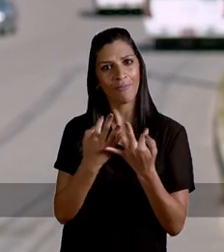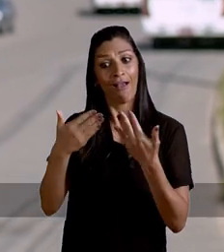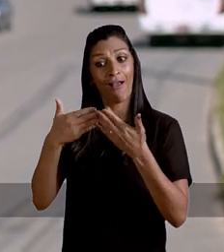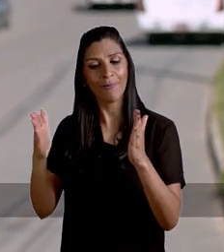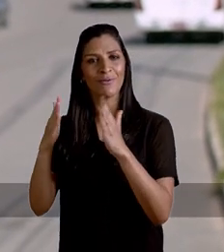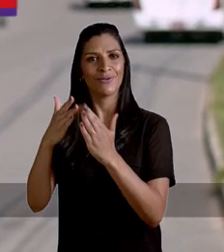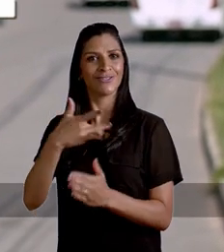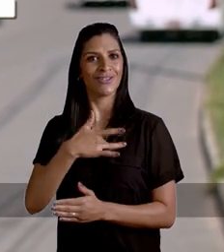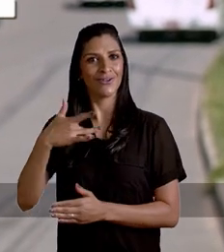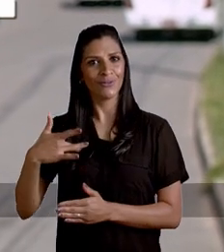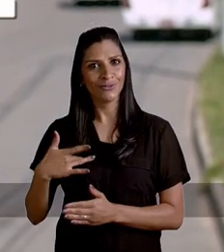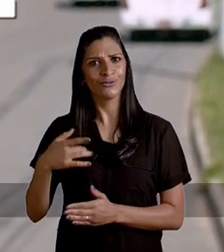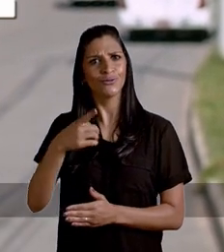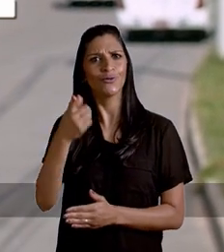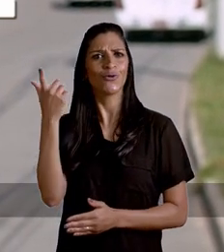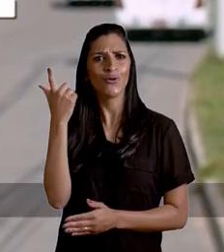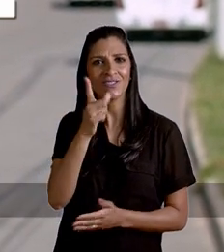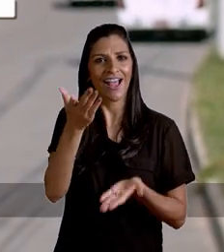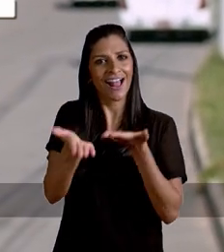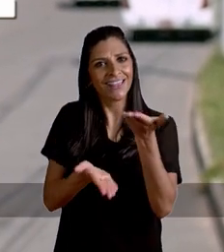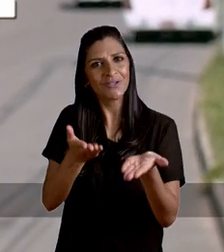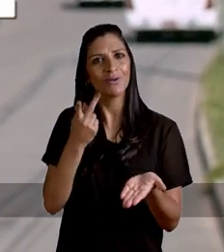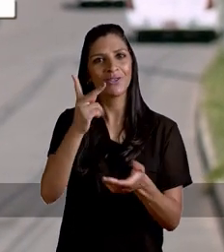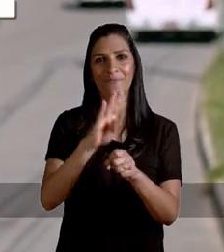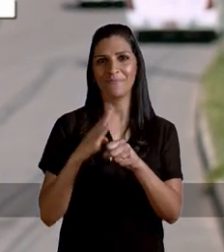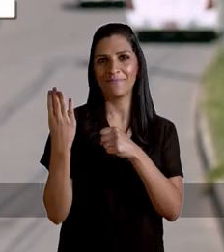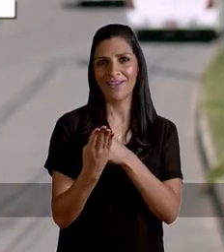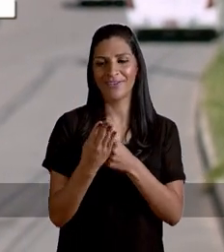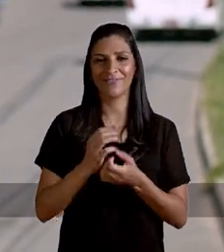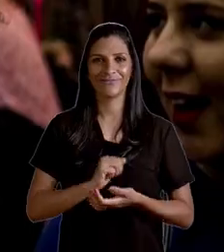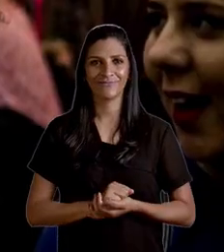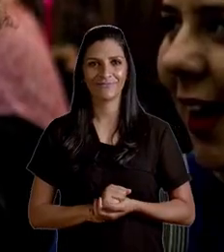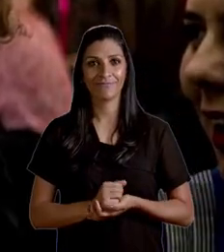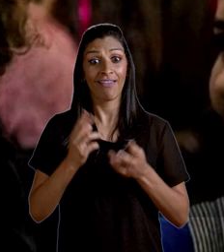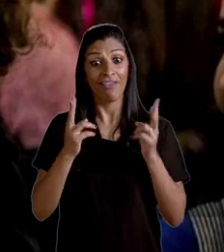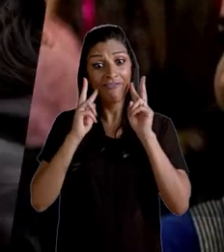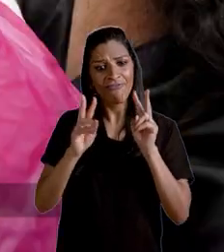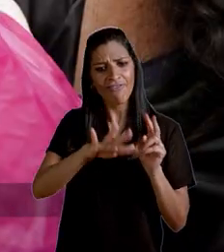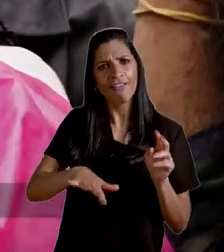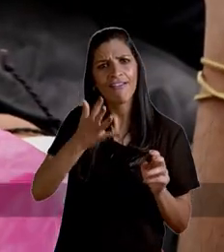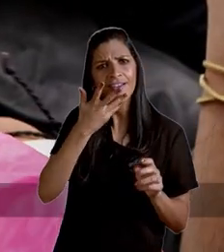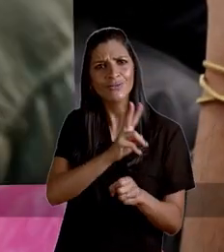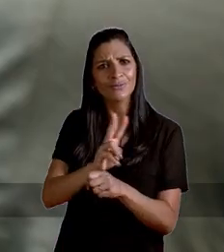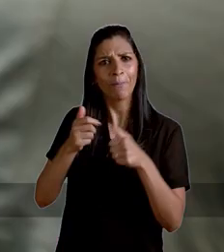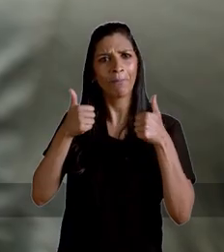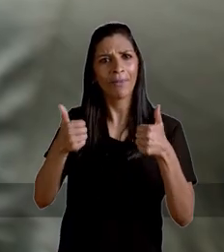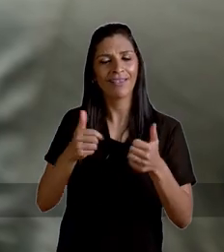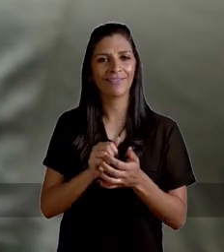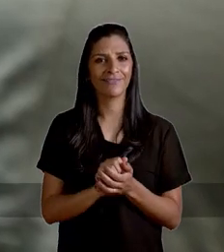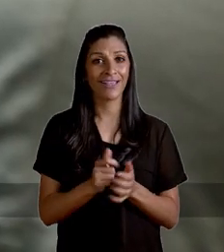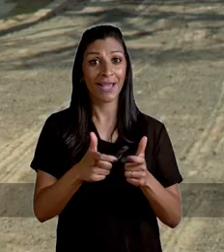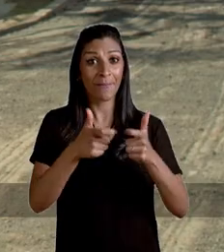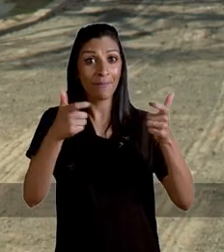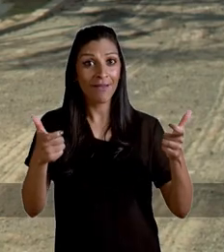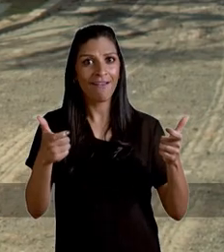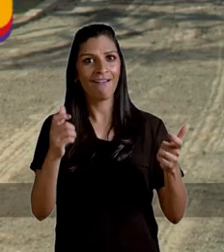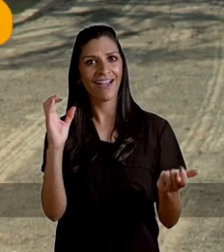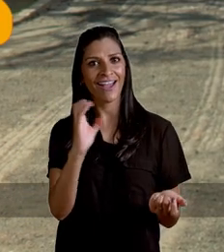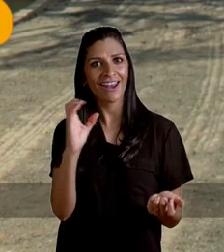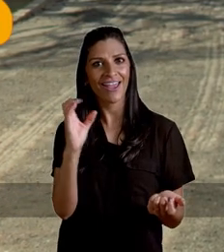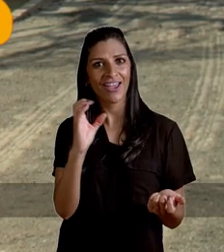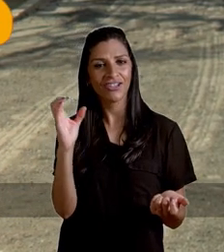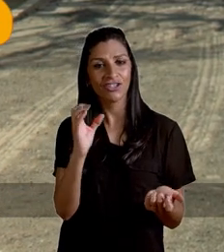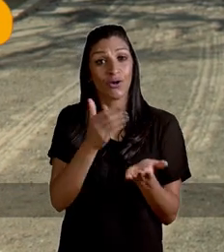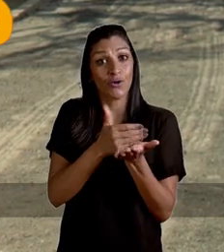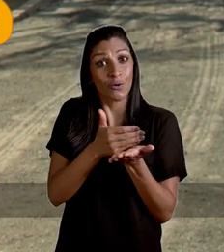família e reabrir os postos para que tu tenhas atendimento no teu bairro. Que quer ver nossas crianças bem cuidadas. Ampliar nossa rede de